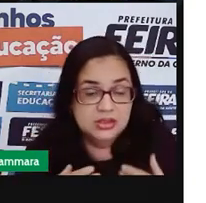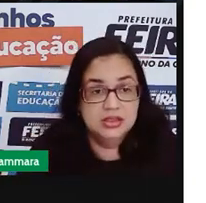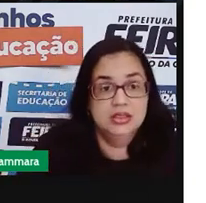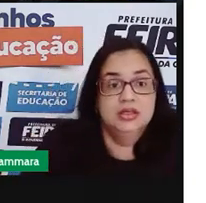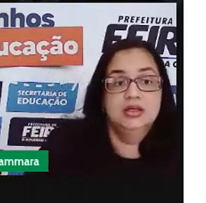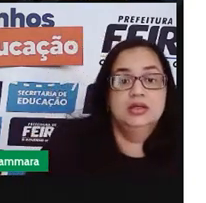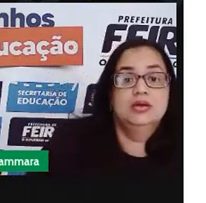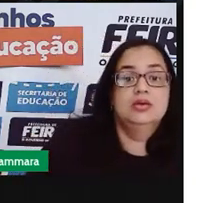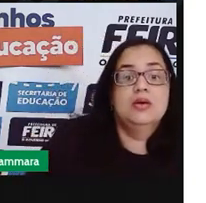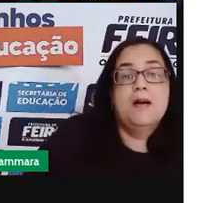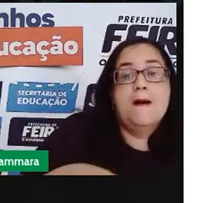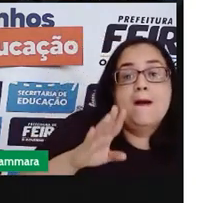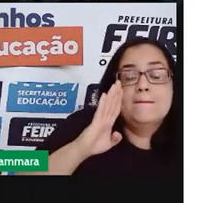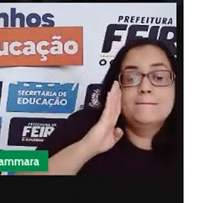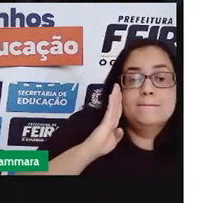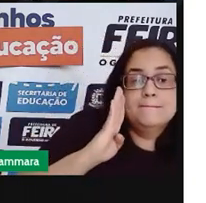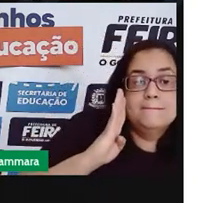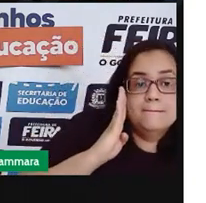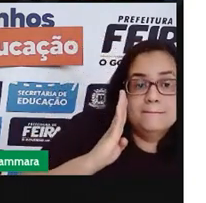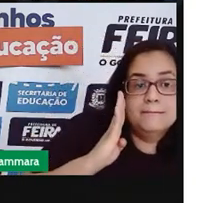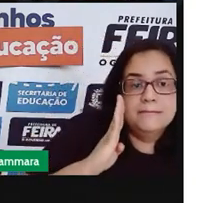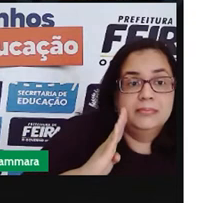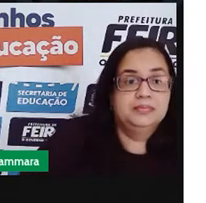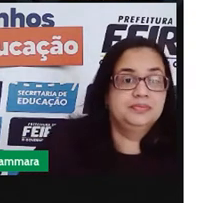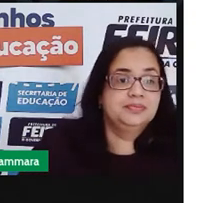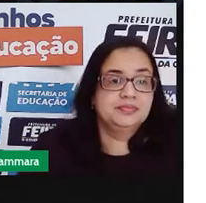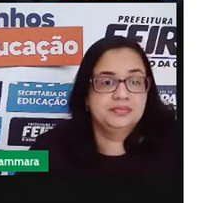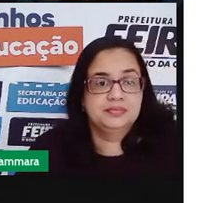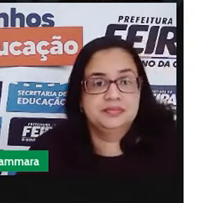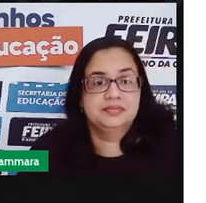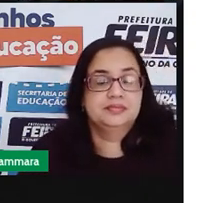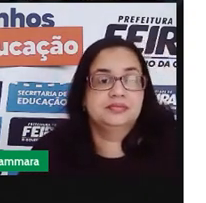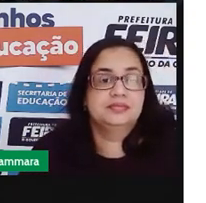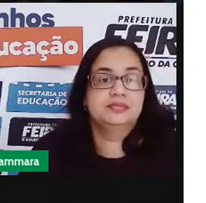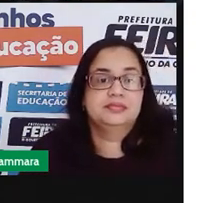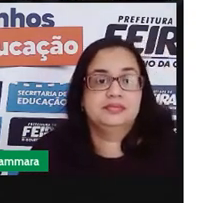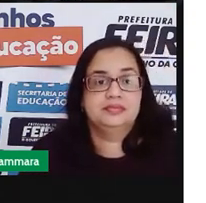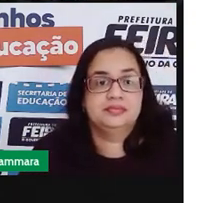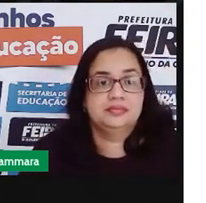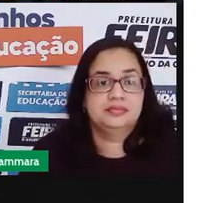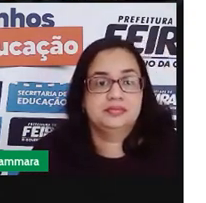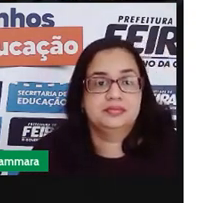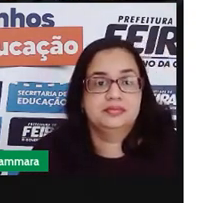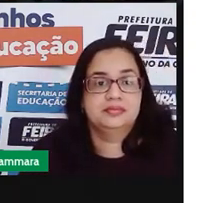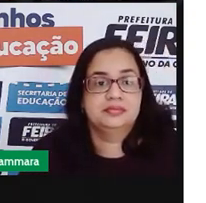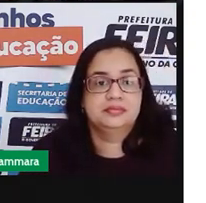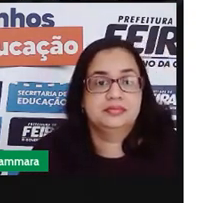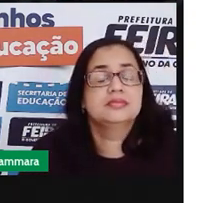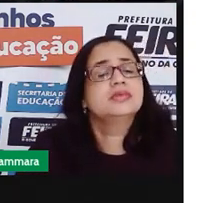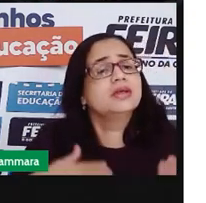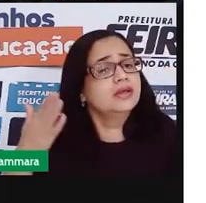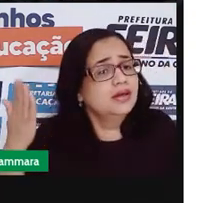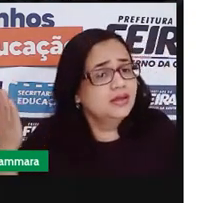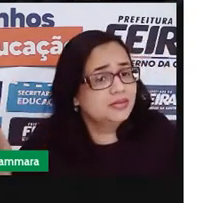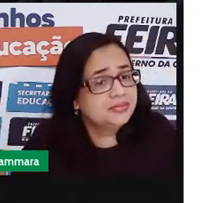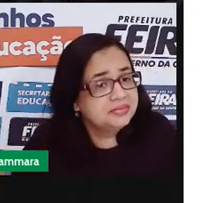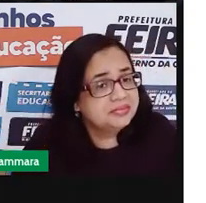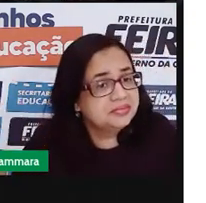Conserto. Proposta. E aí?